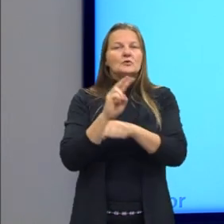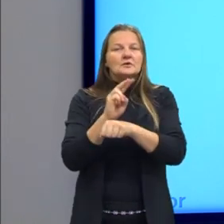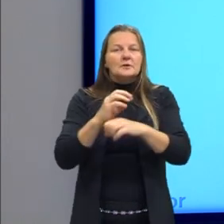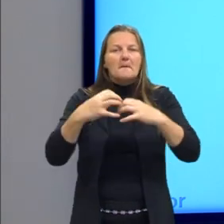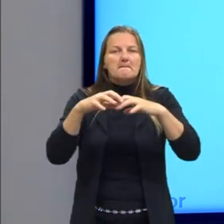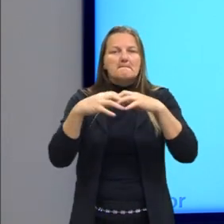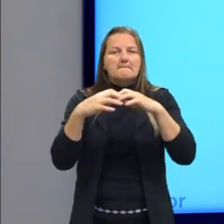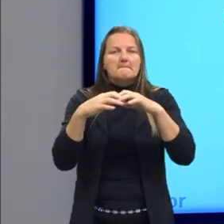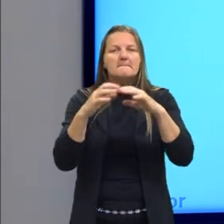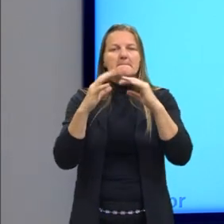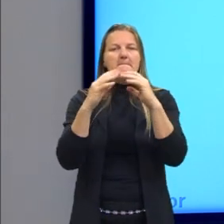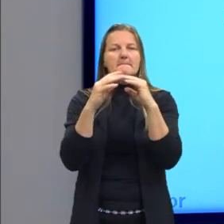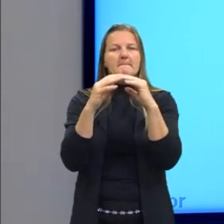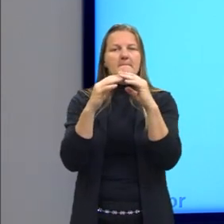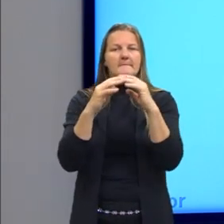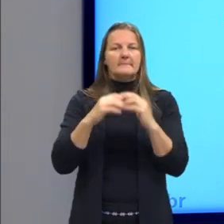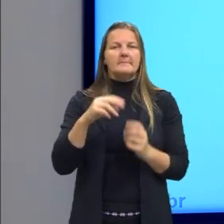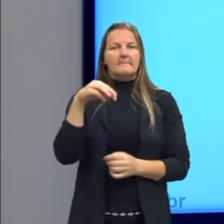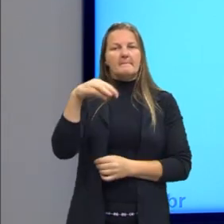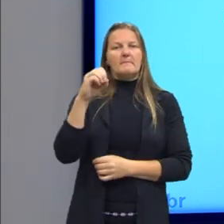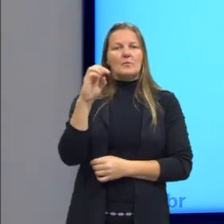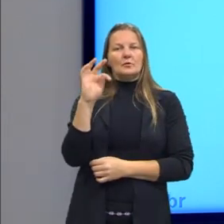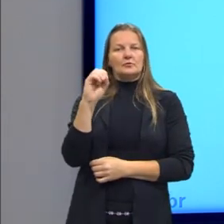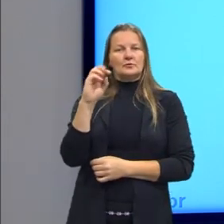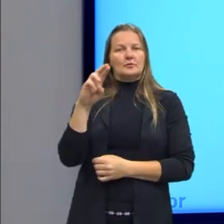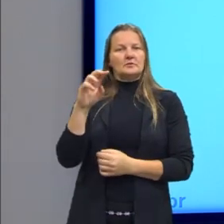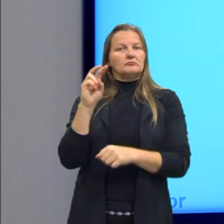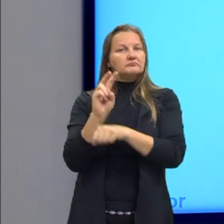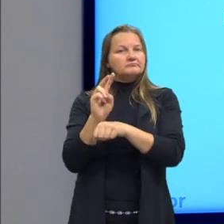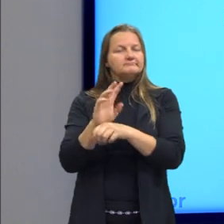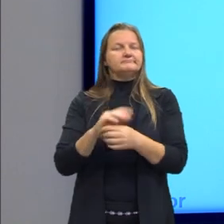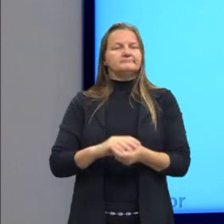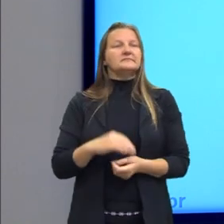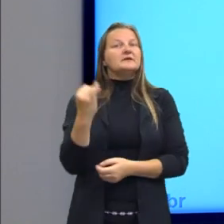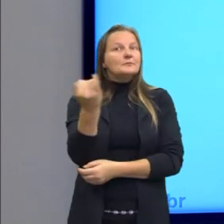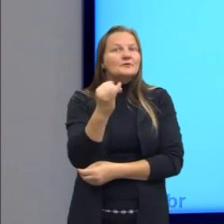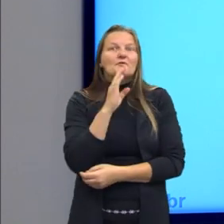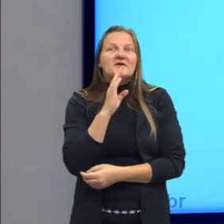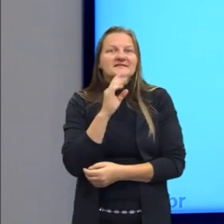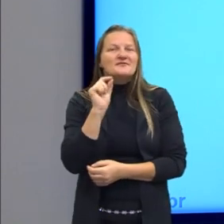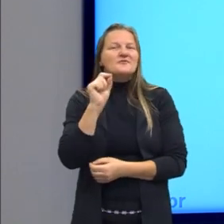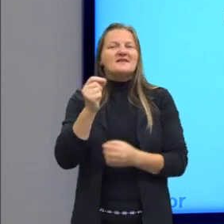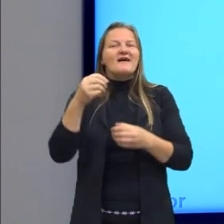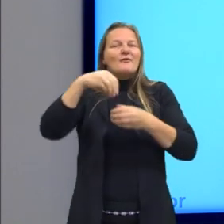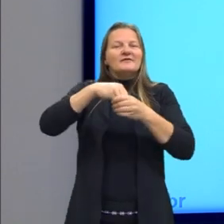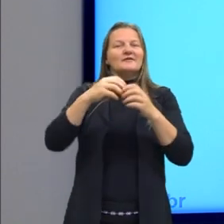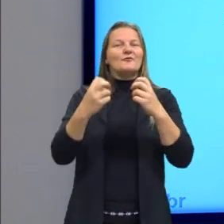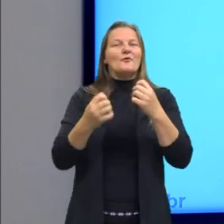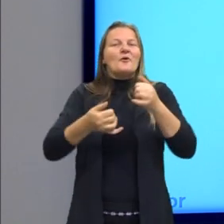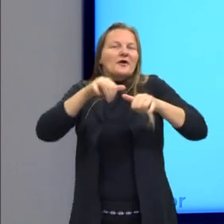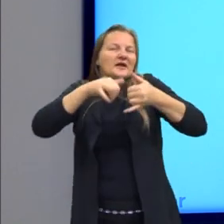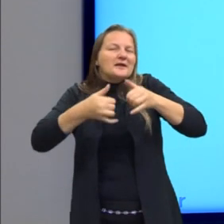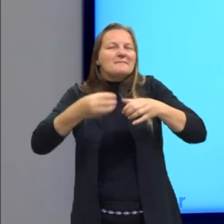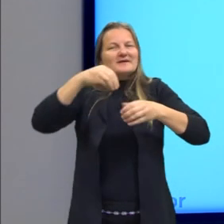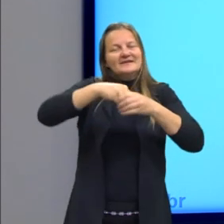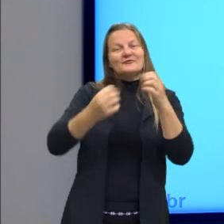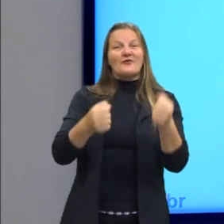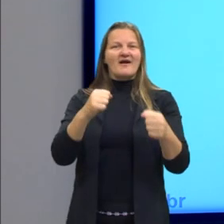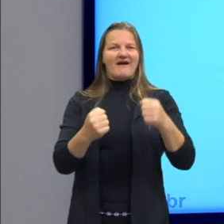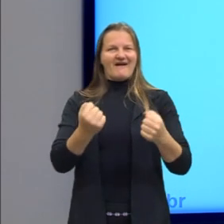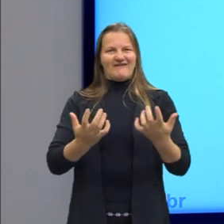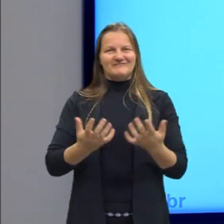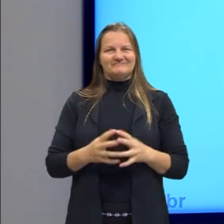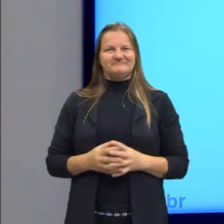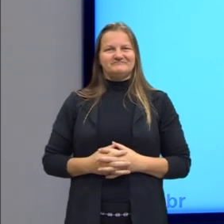carros mais antigos. Então, é importante conhecer o que está acontecendo no nosso veículo.